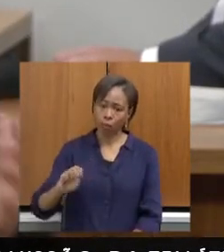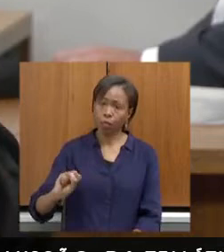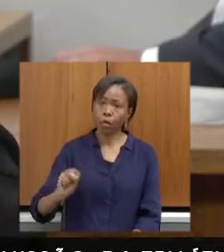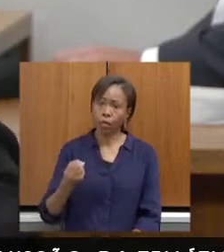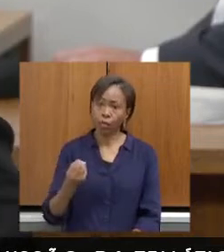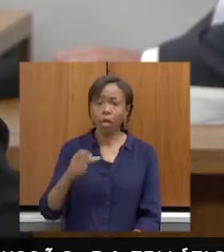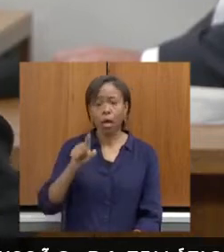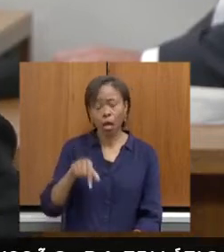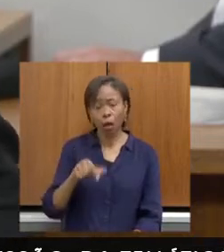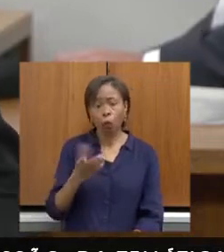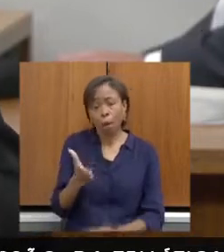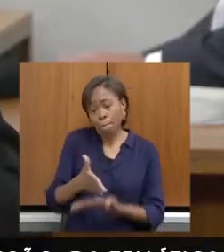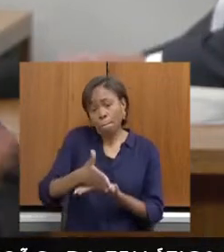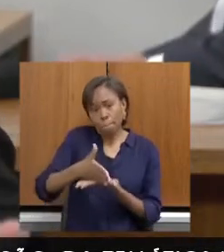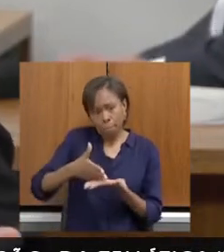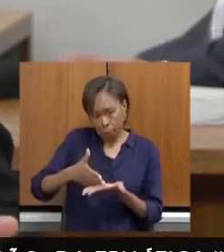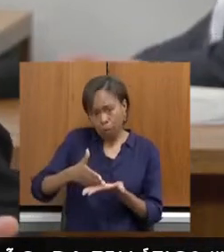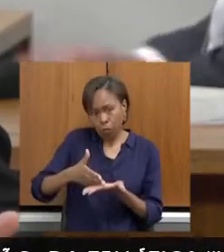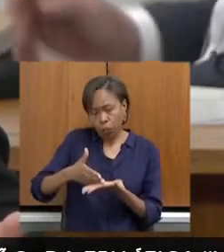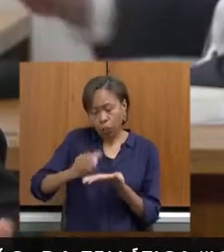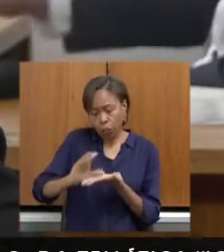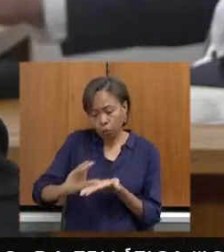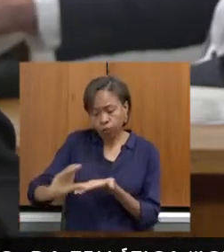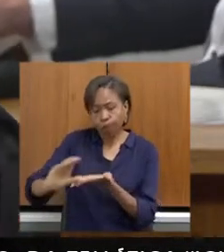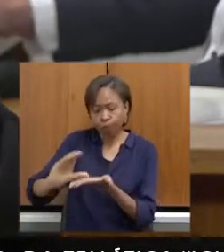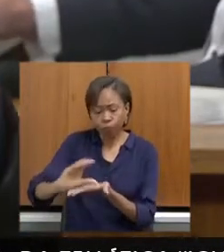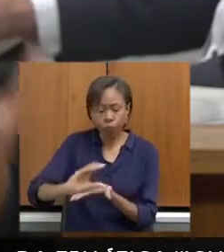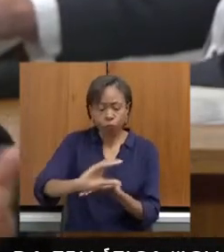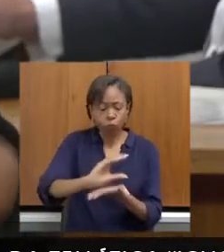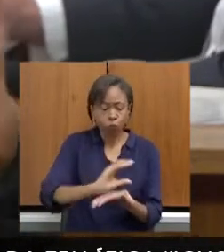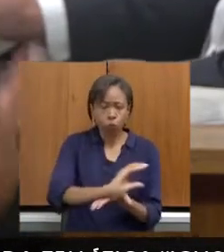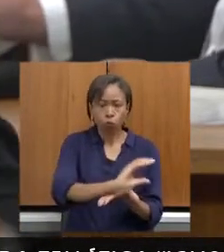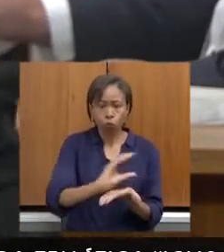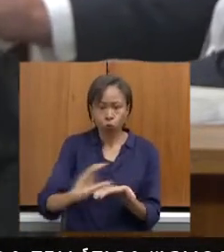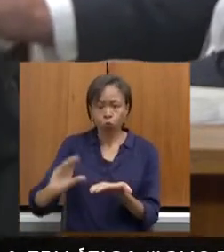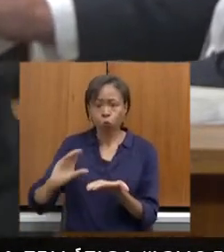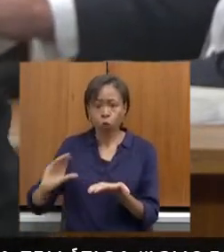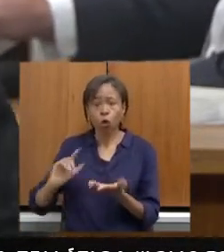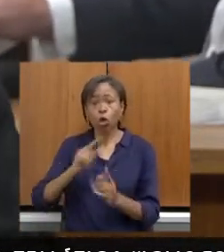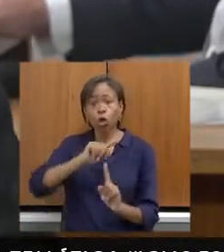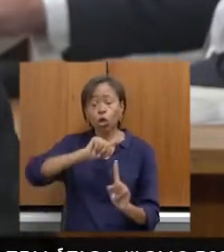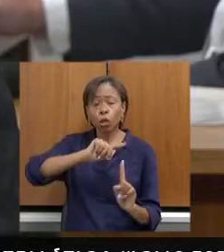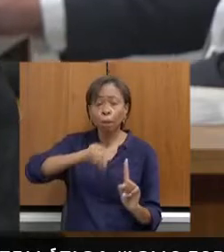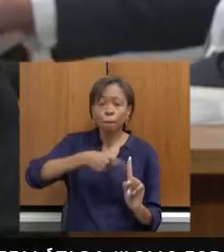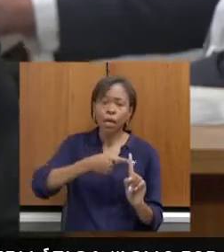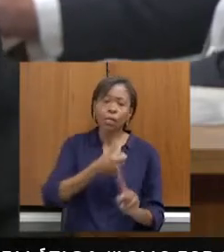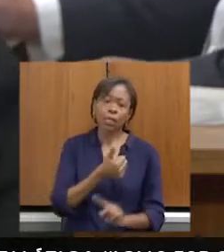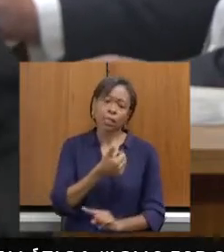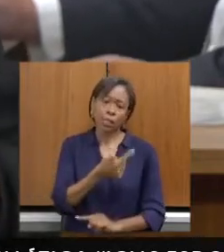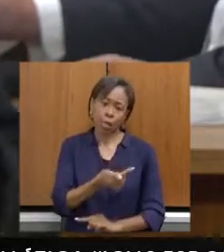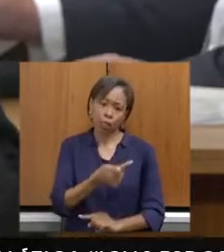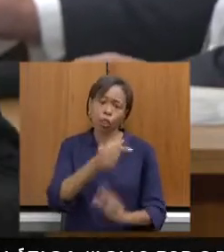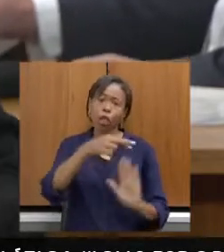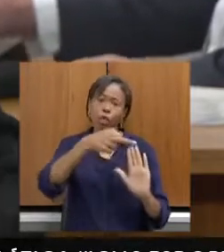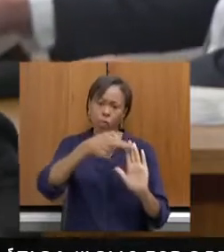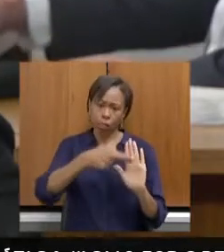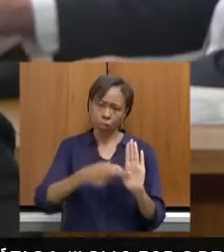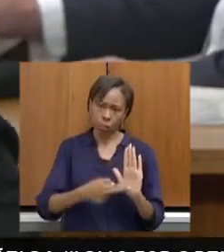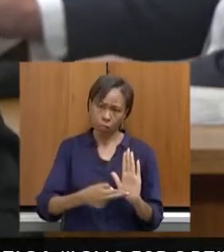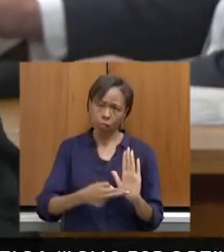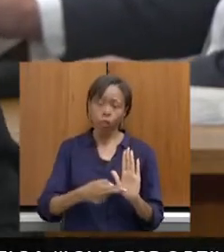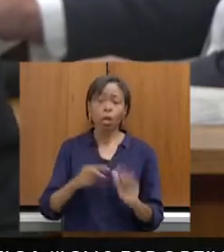fatia do repasse de ICMS, além dos outros 17 critérios que também existem. E esse 0